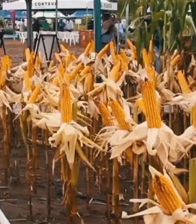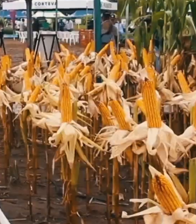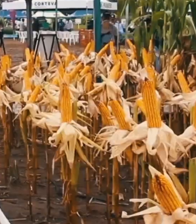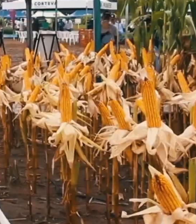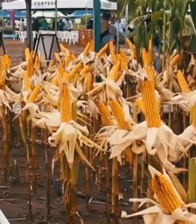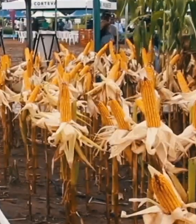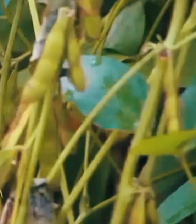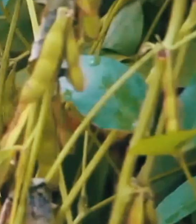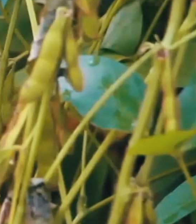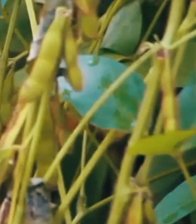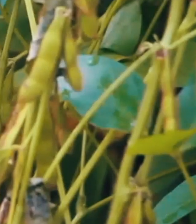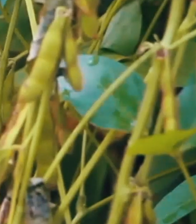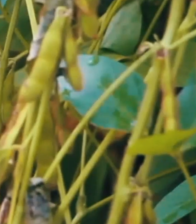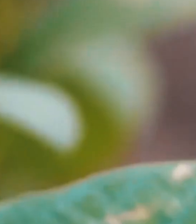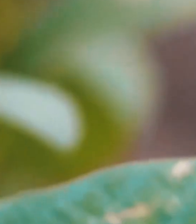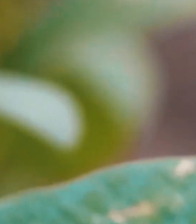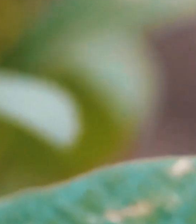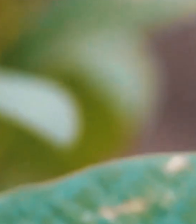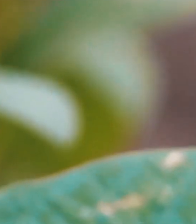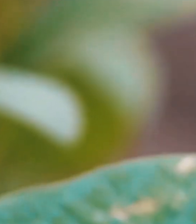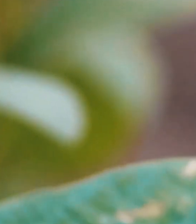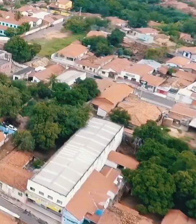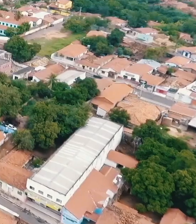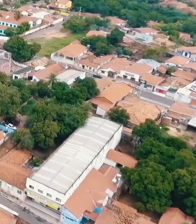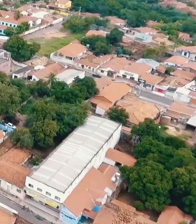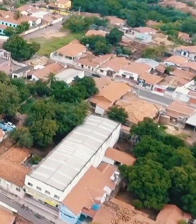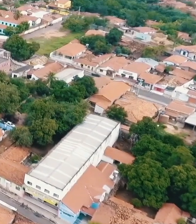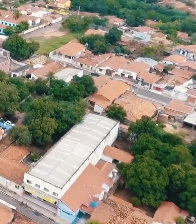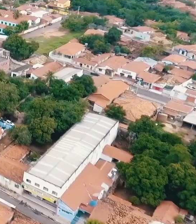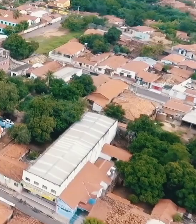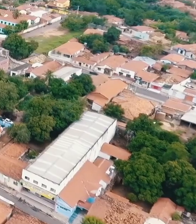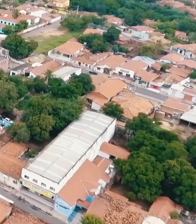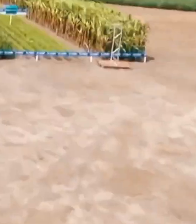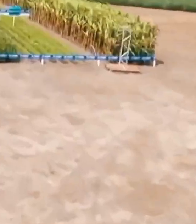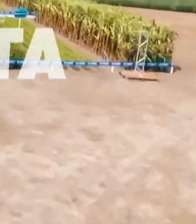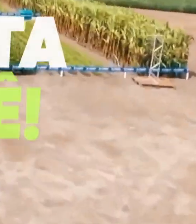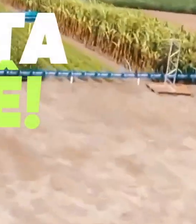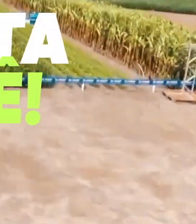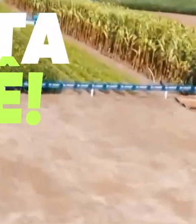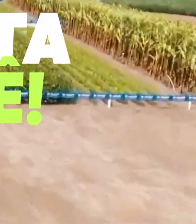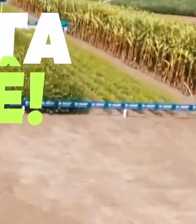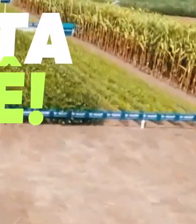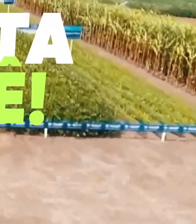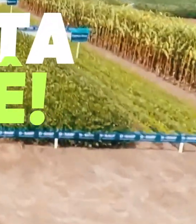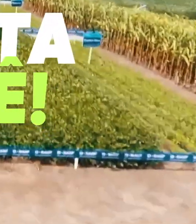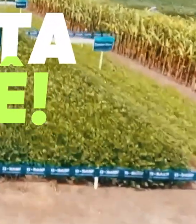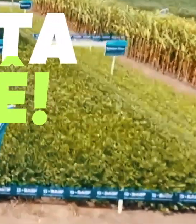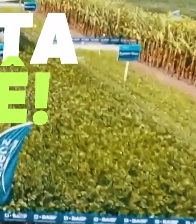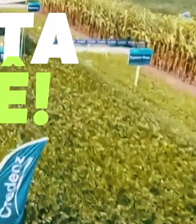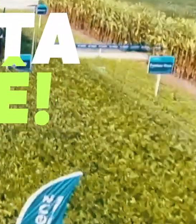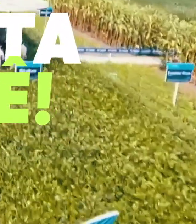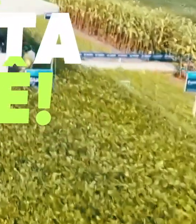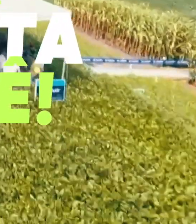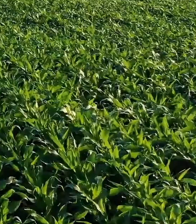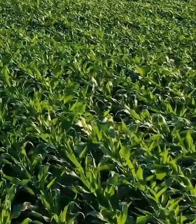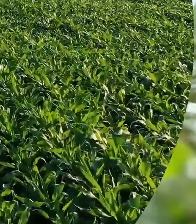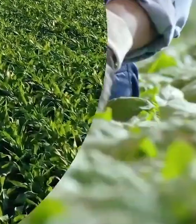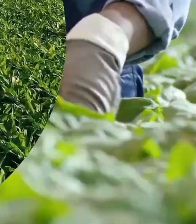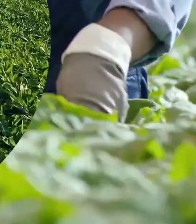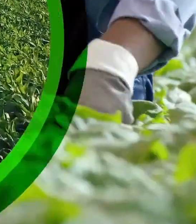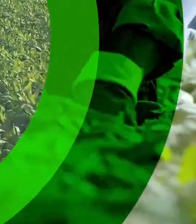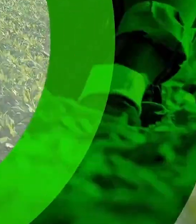Assembleia Venha descobrir O que faz do Piauí Um estado tão especial Se liga Na TV Feita pra você